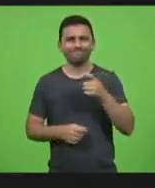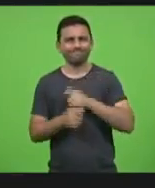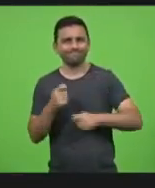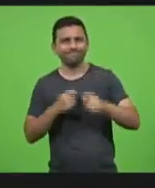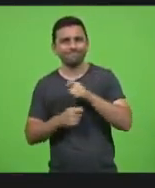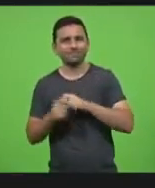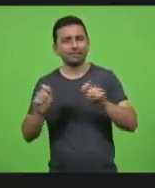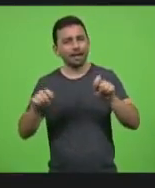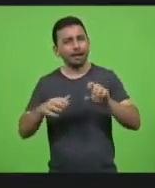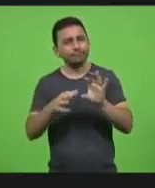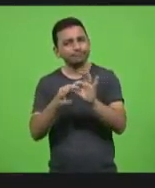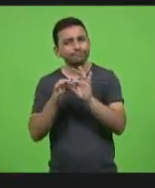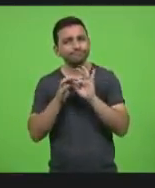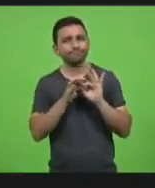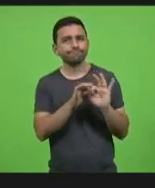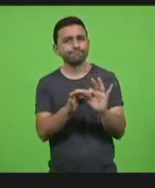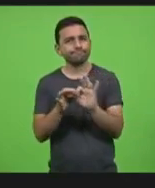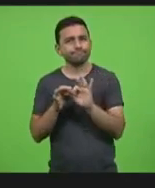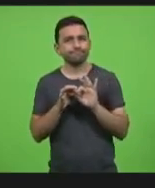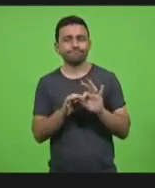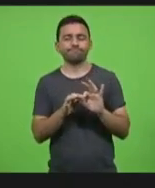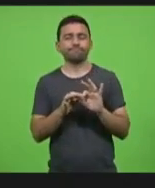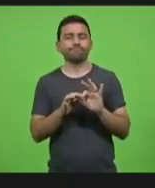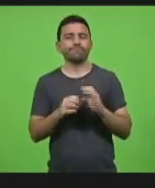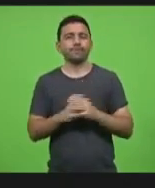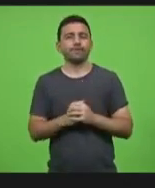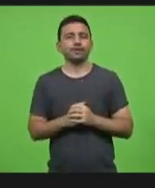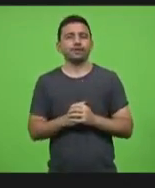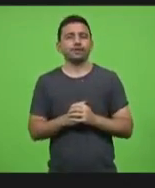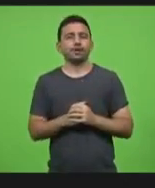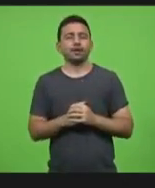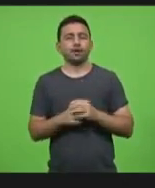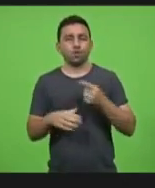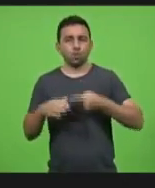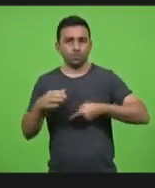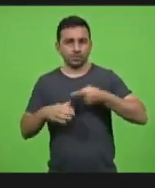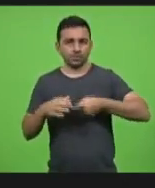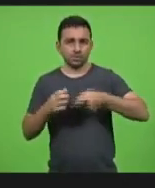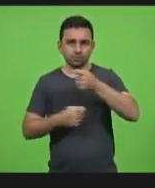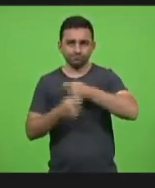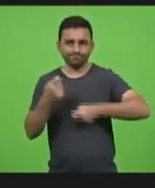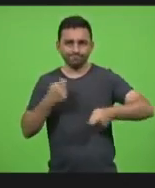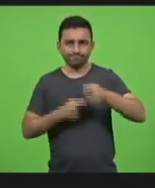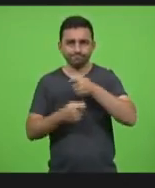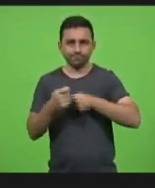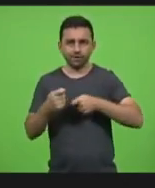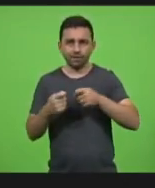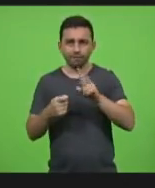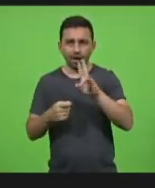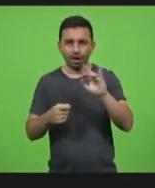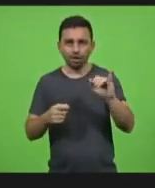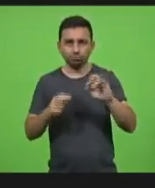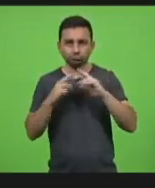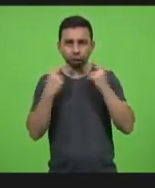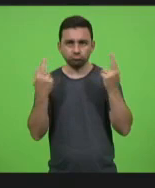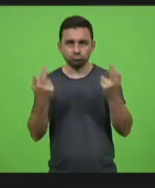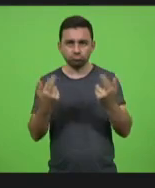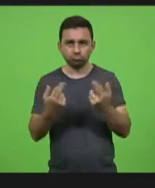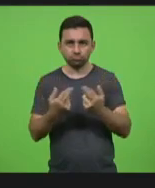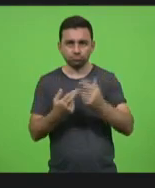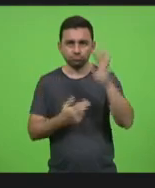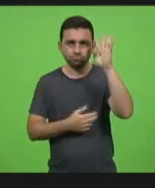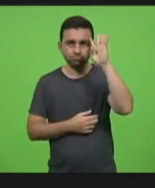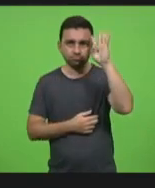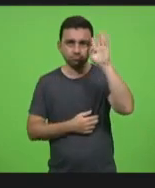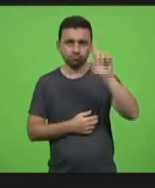harmonia entre esses dois setores tão relevantes a comissão de economia vai se reunir na próxima quarta